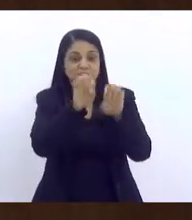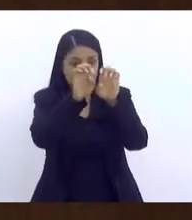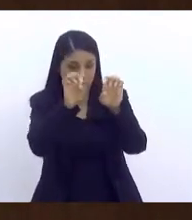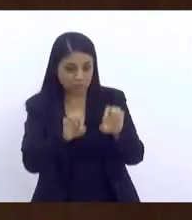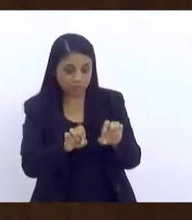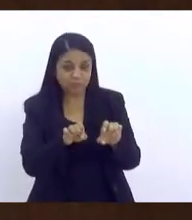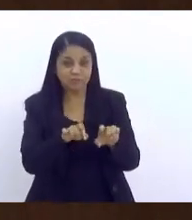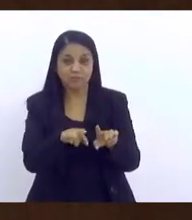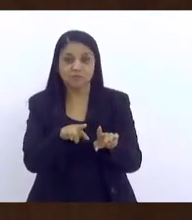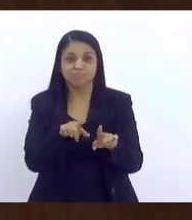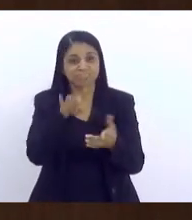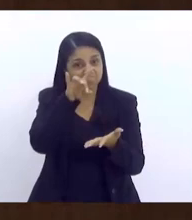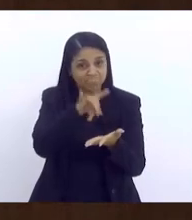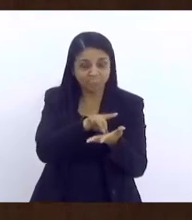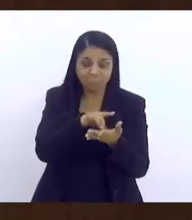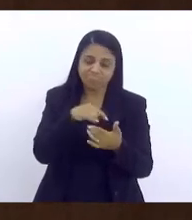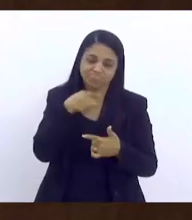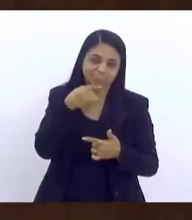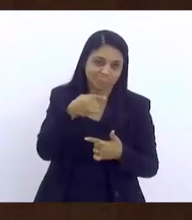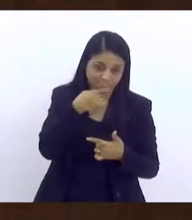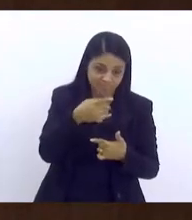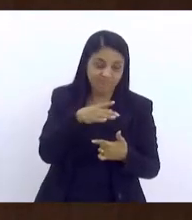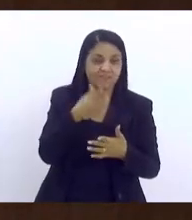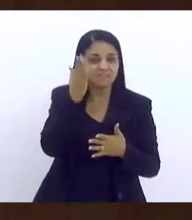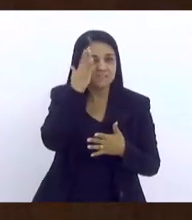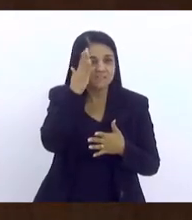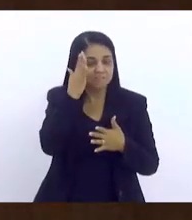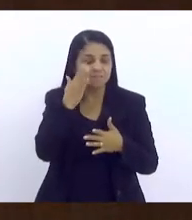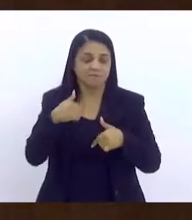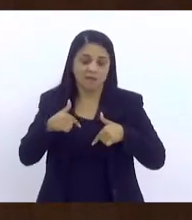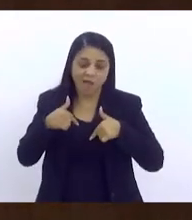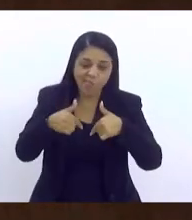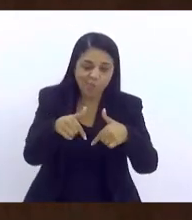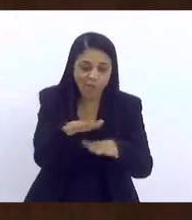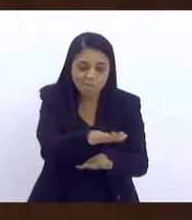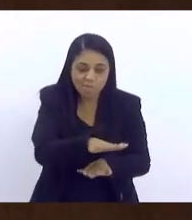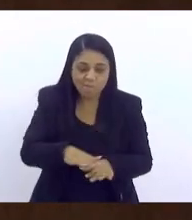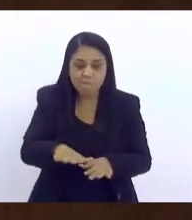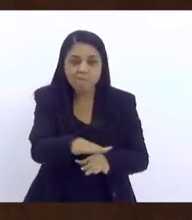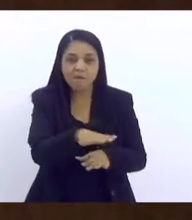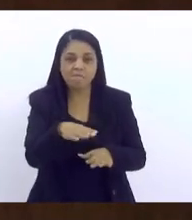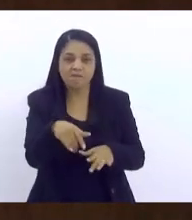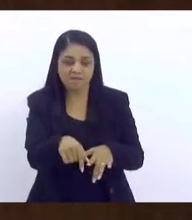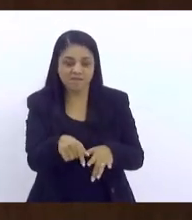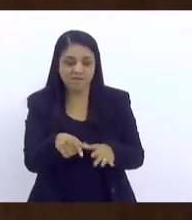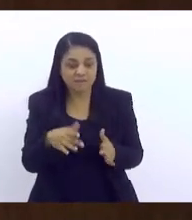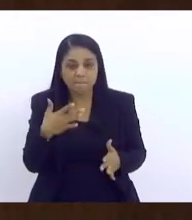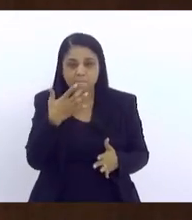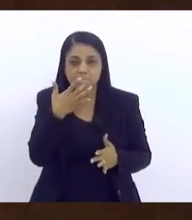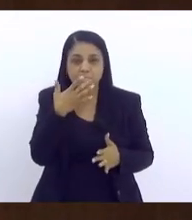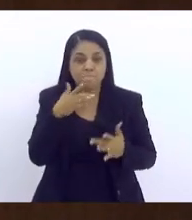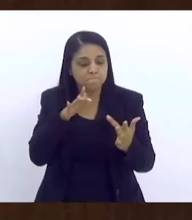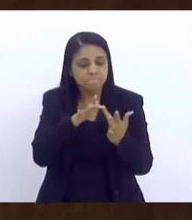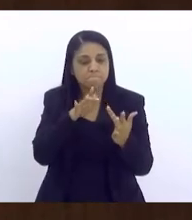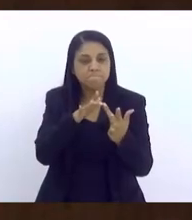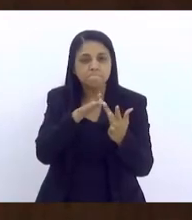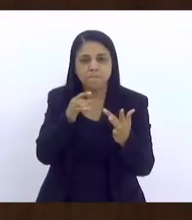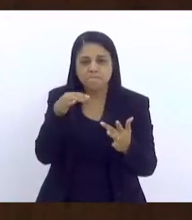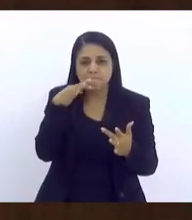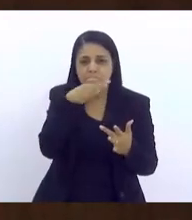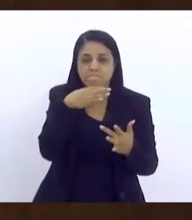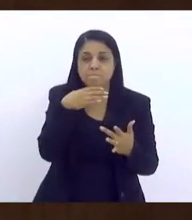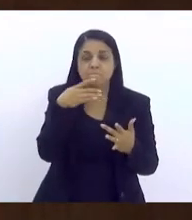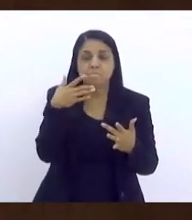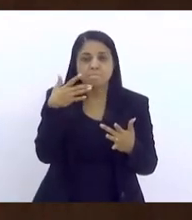oficial, ela não vai funcionar, e a gente tem que saber atuar e mapear essa rede quente. Então, muito obrigada, agradecer o